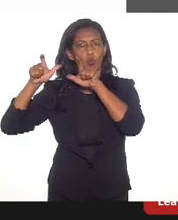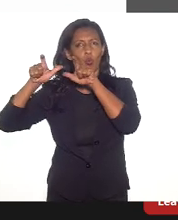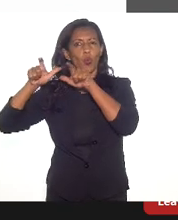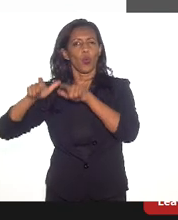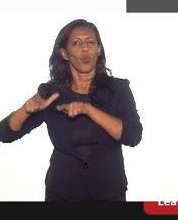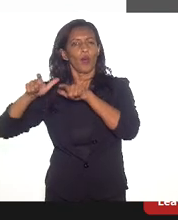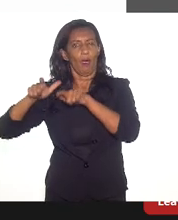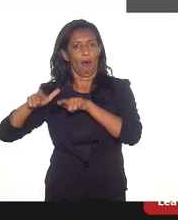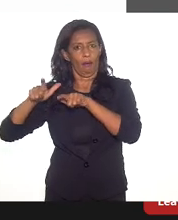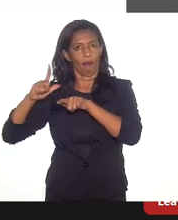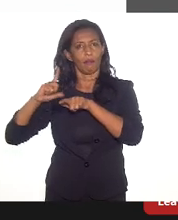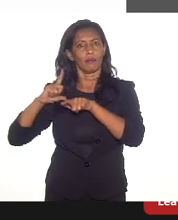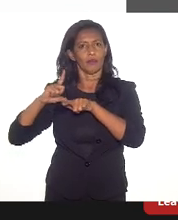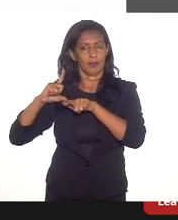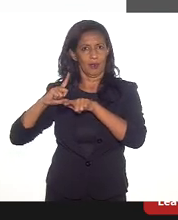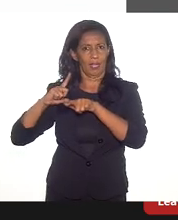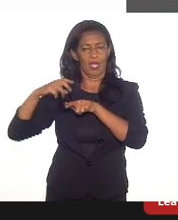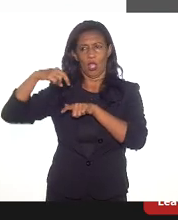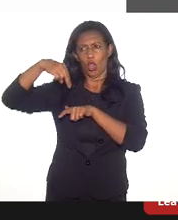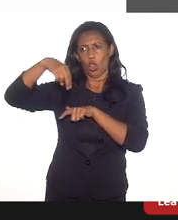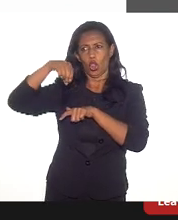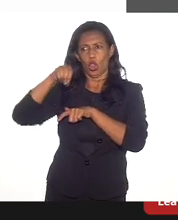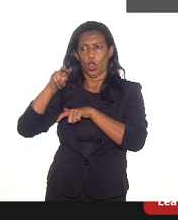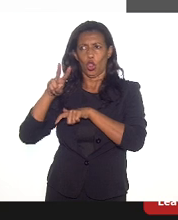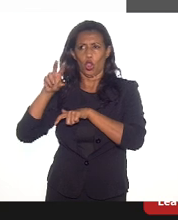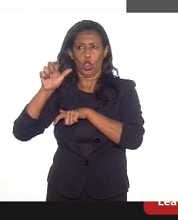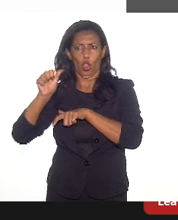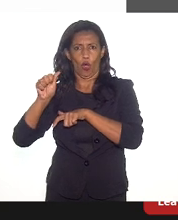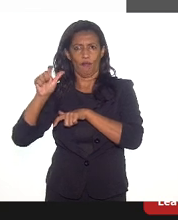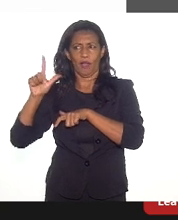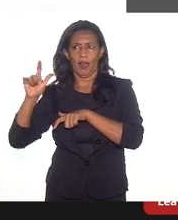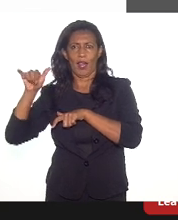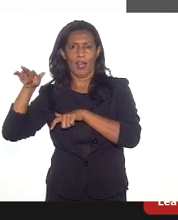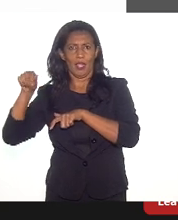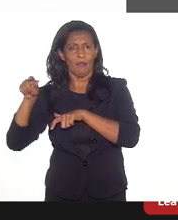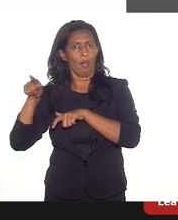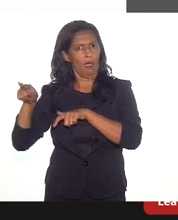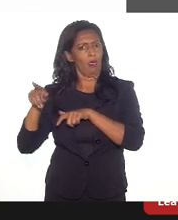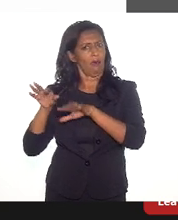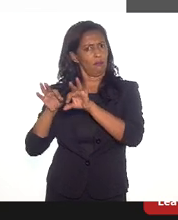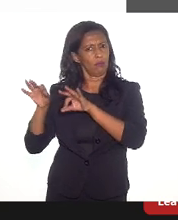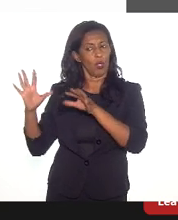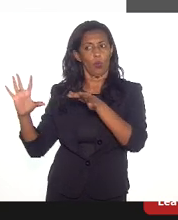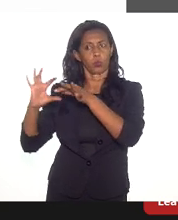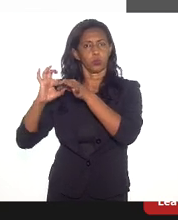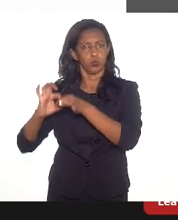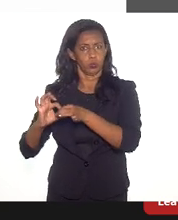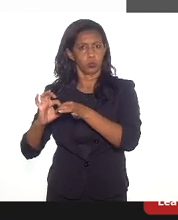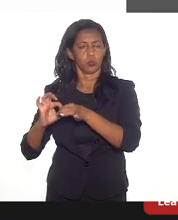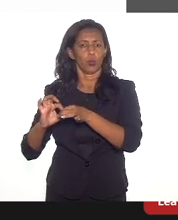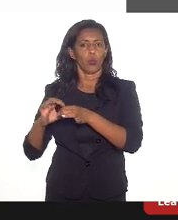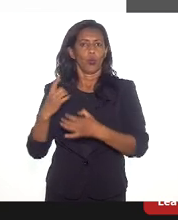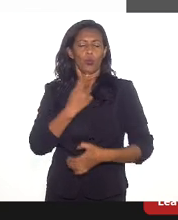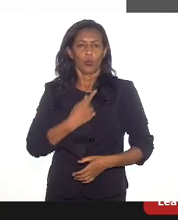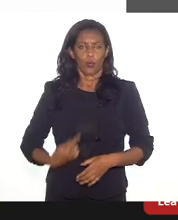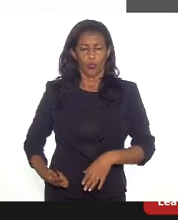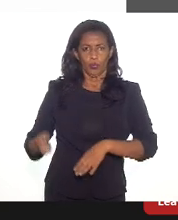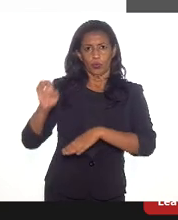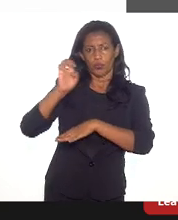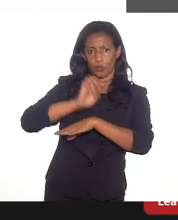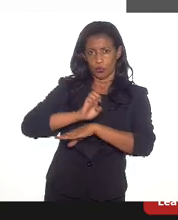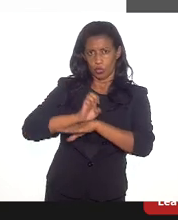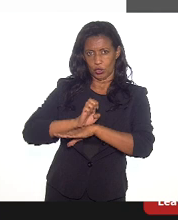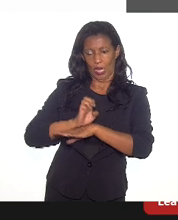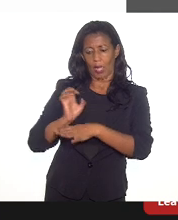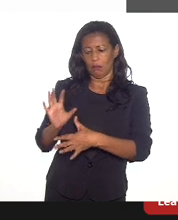em Nova Lima, ontem nós tivemos já uma reunião com eles, é um programa conjunto com o governo do Estado e empresas